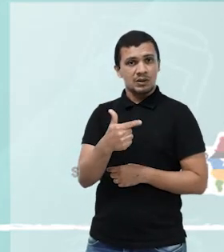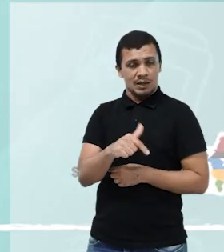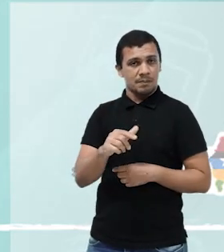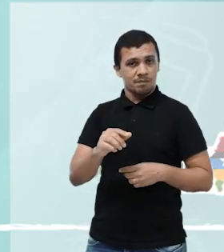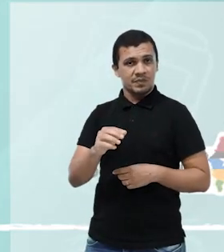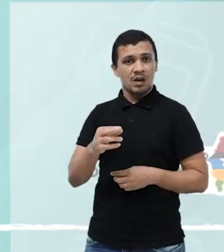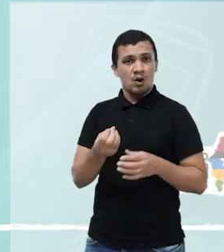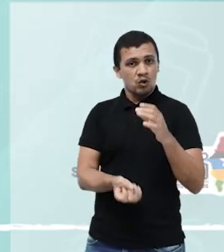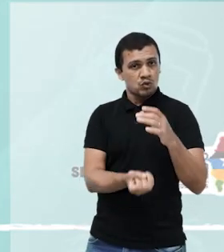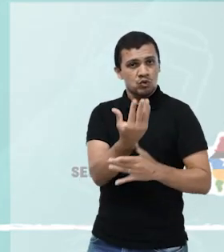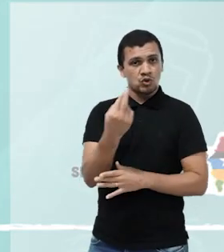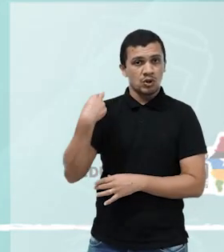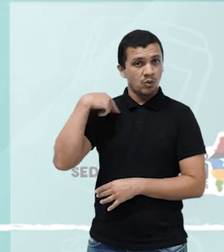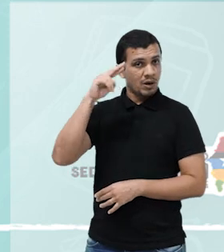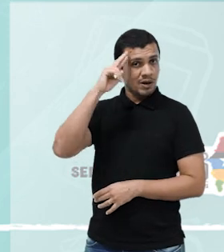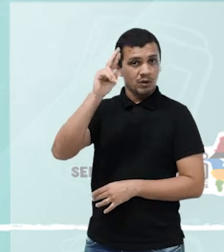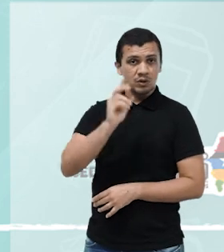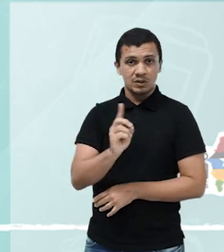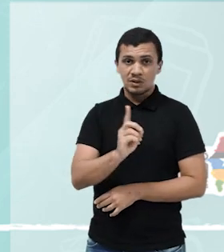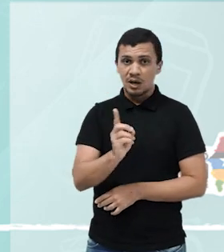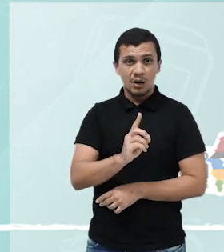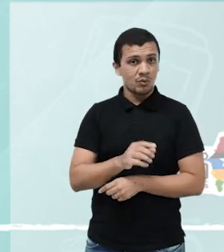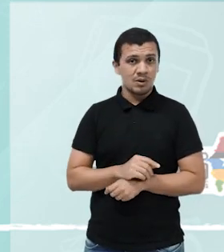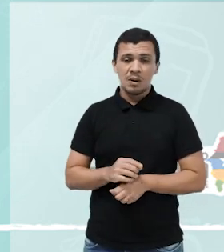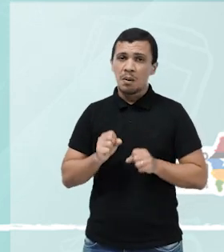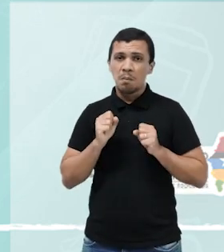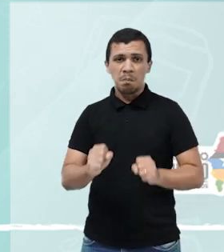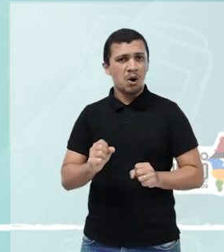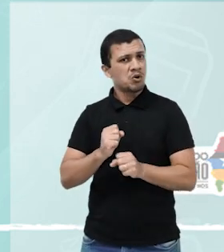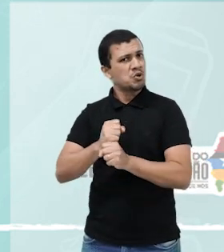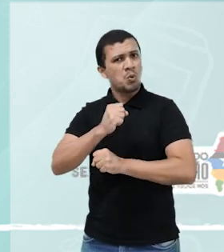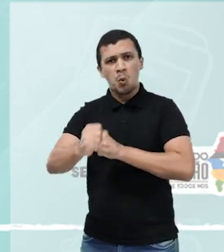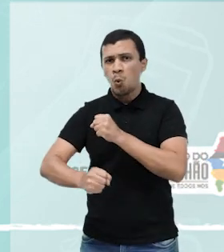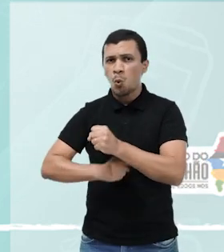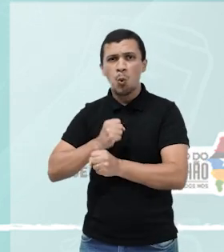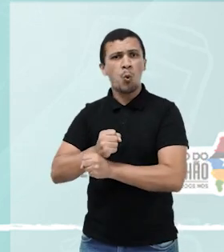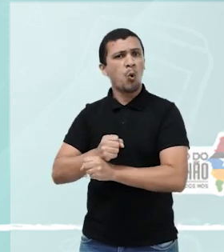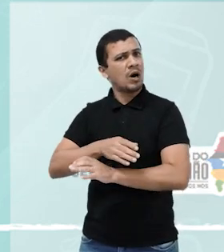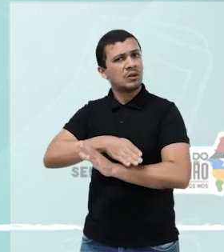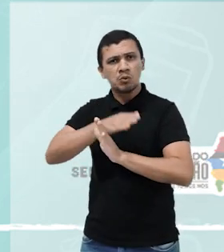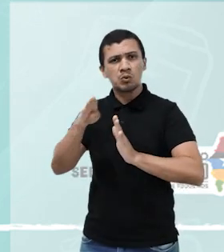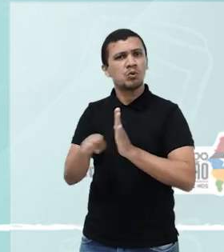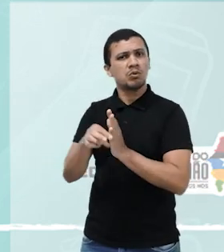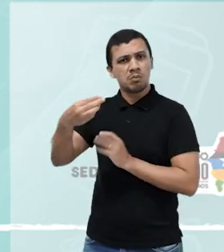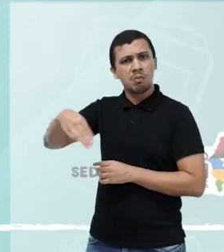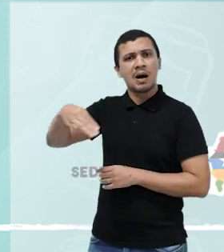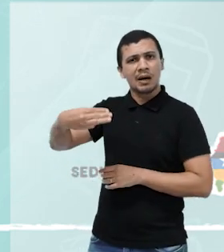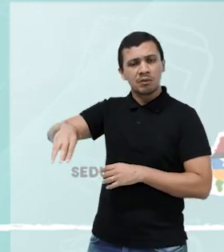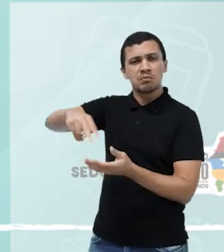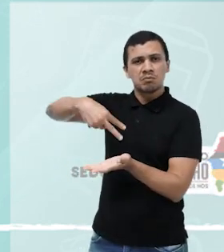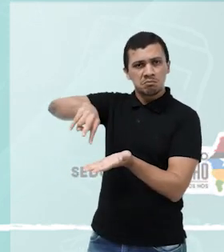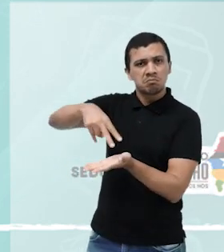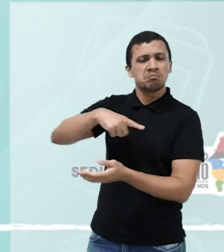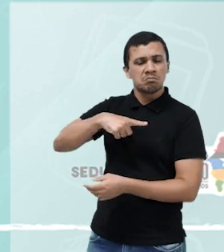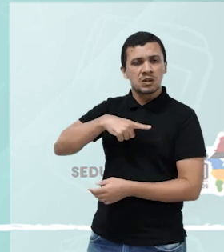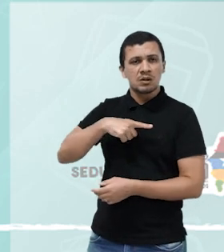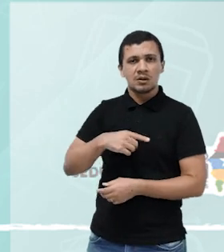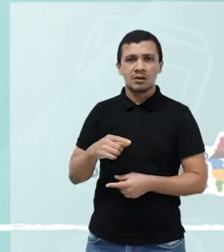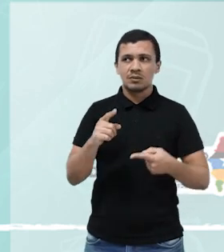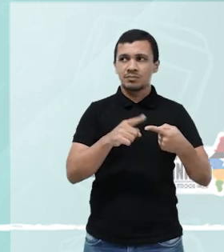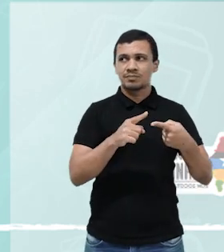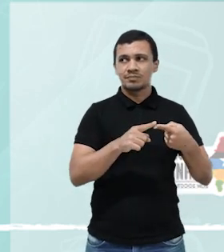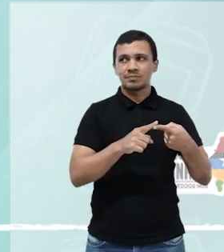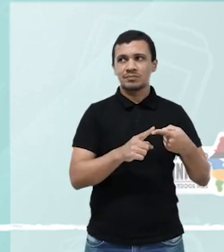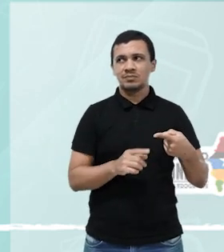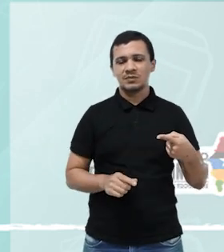comemorada em uma data religiosa, mas se espalha pelo ano inteiro no Estado do Maranhão. Você tem três tambores. O roncador, o grande, o meião,